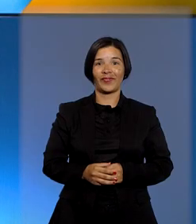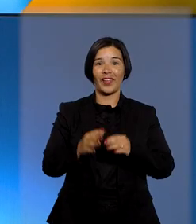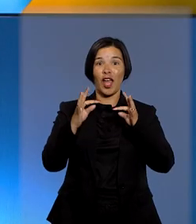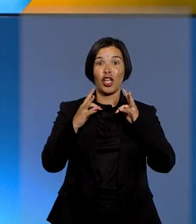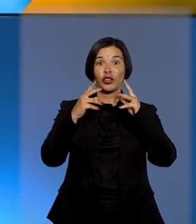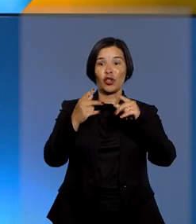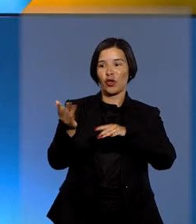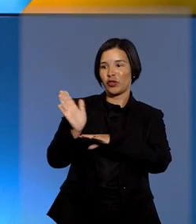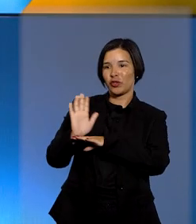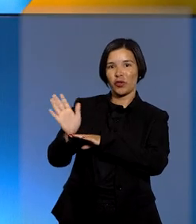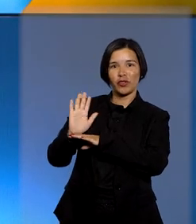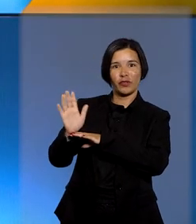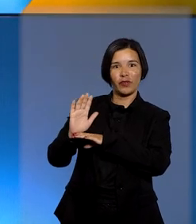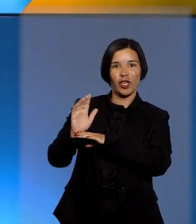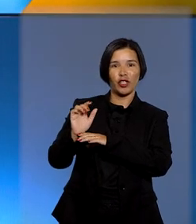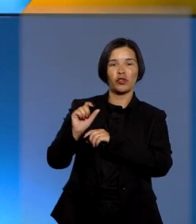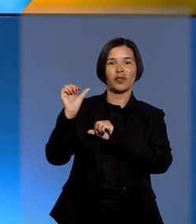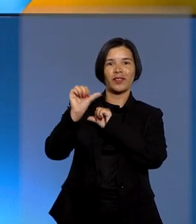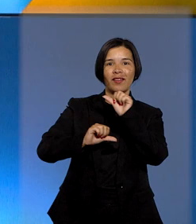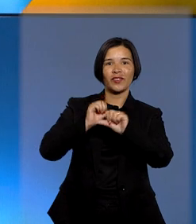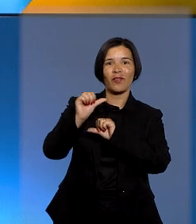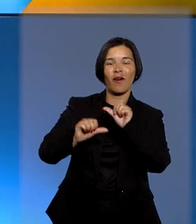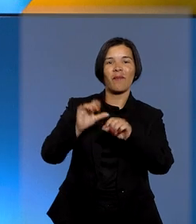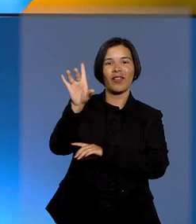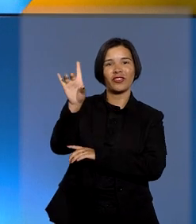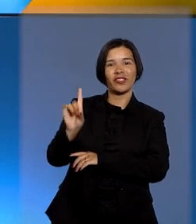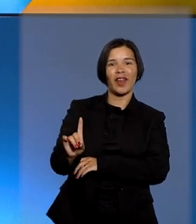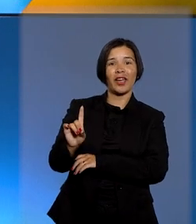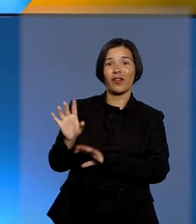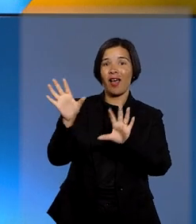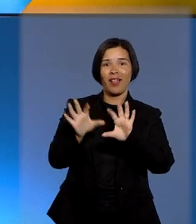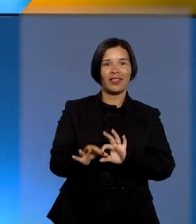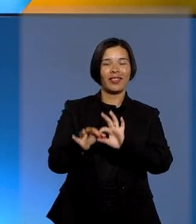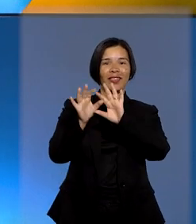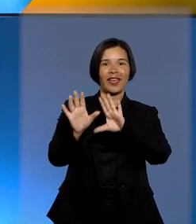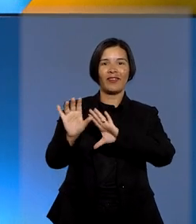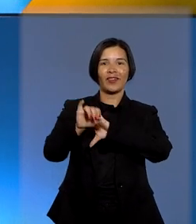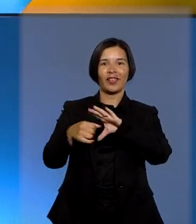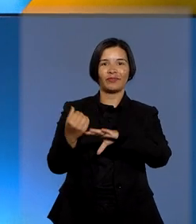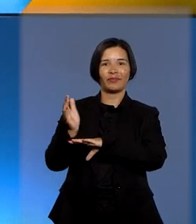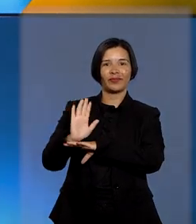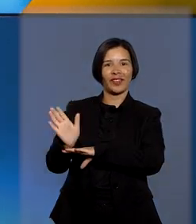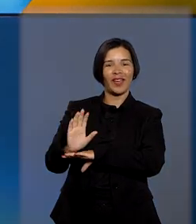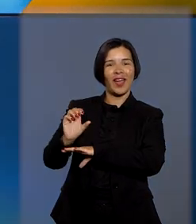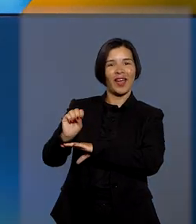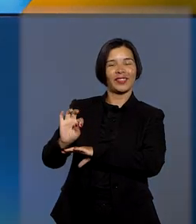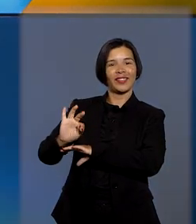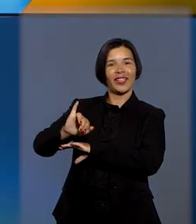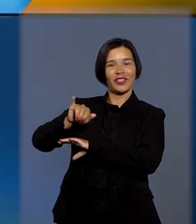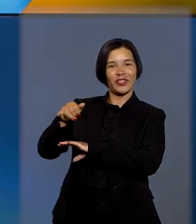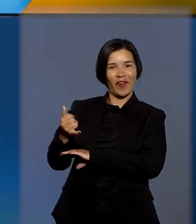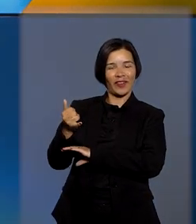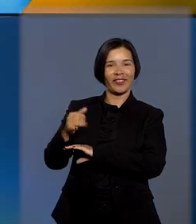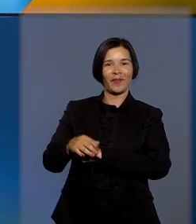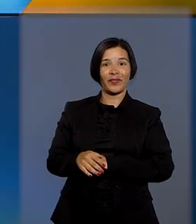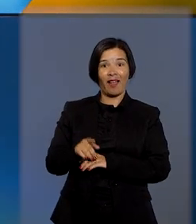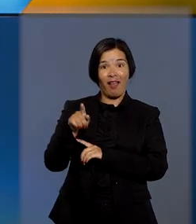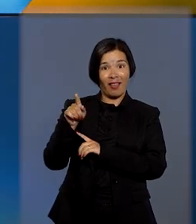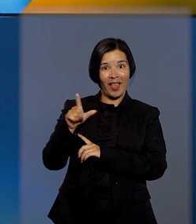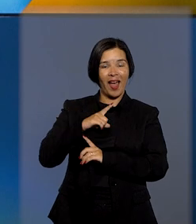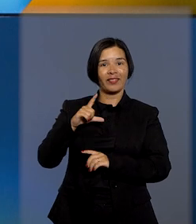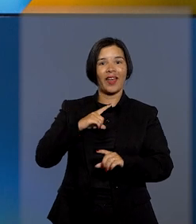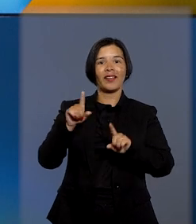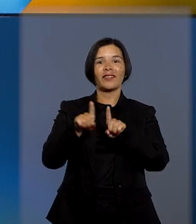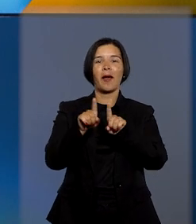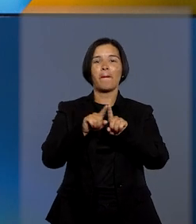Todos os vídeos da campanha Transformando Direitos estão disponíveis no canal do STJ no YouTube. Lá